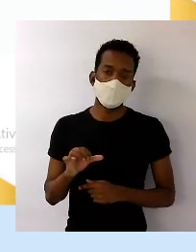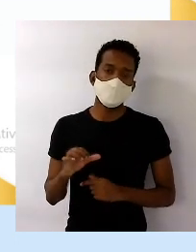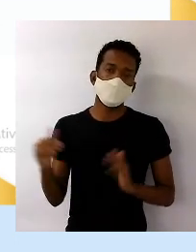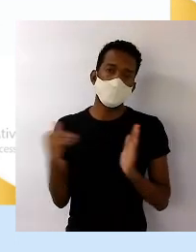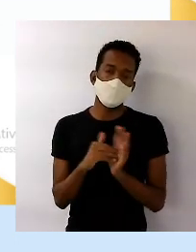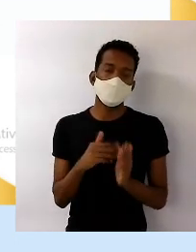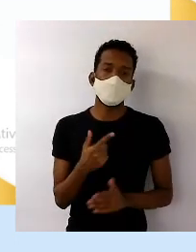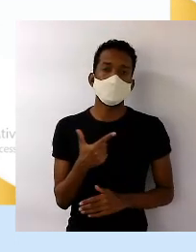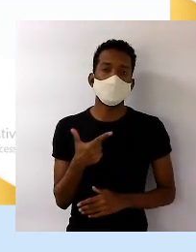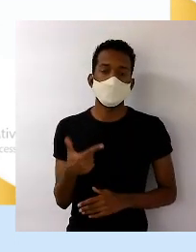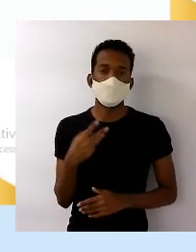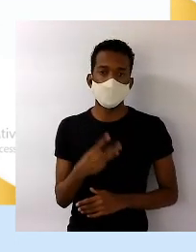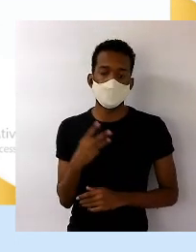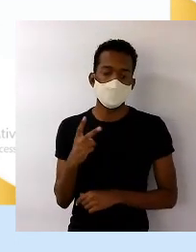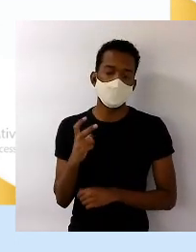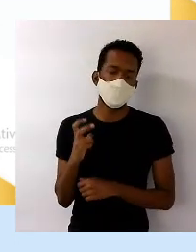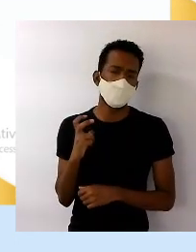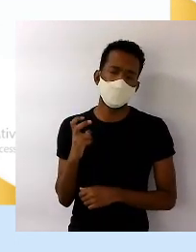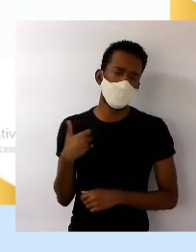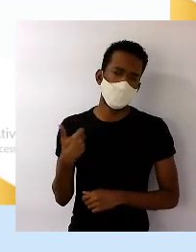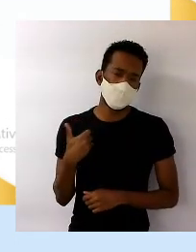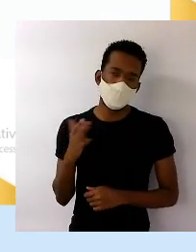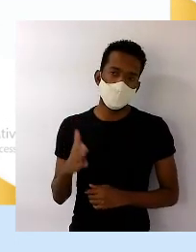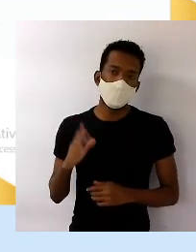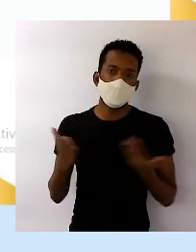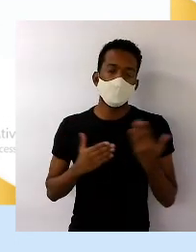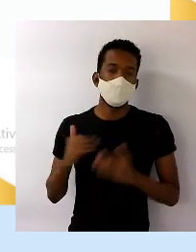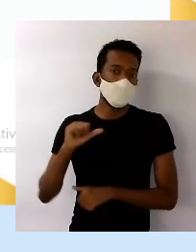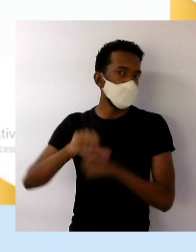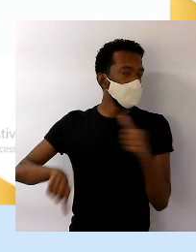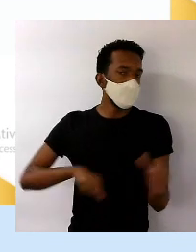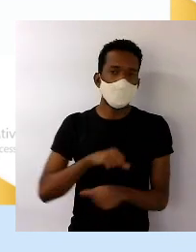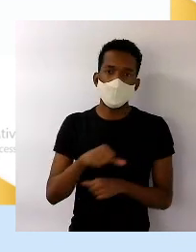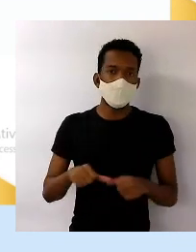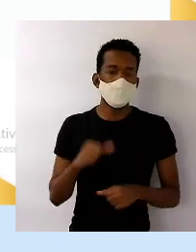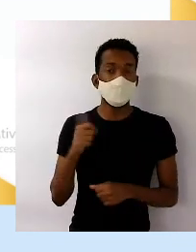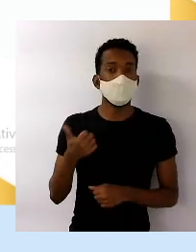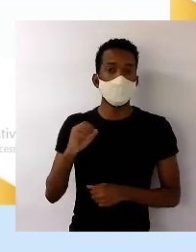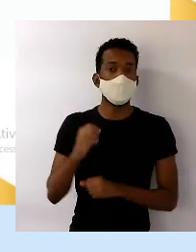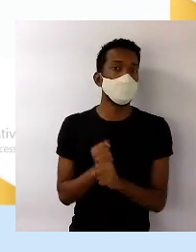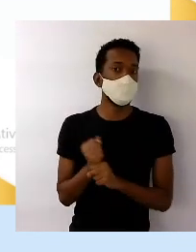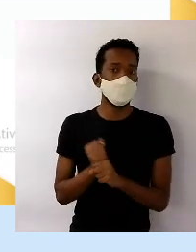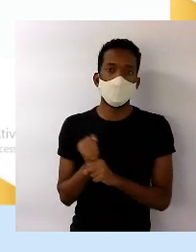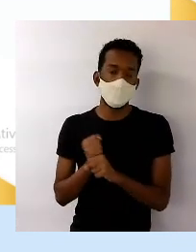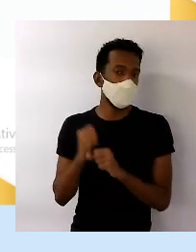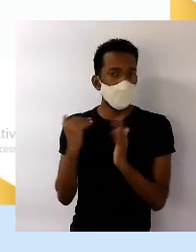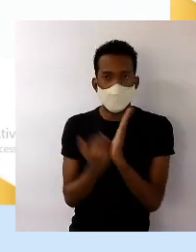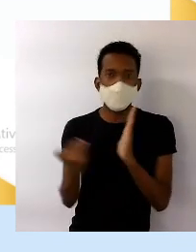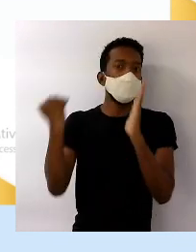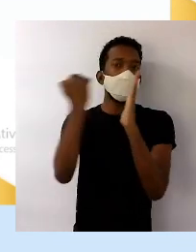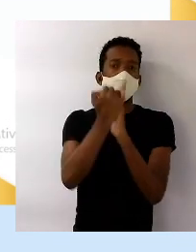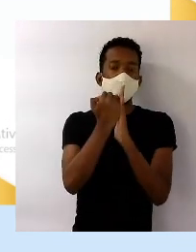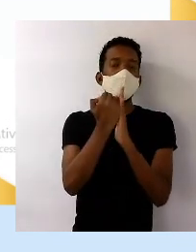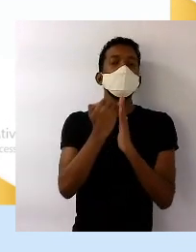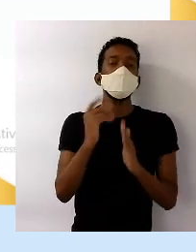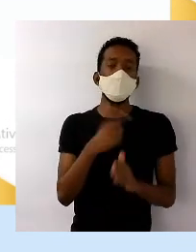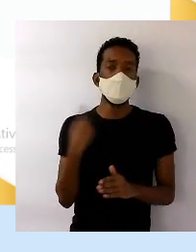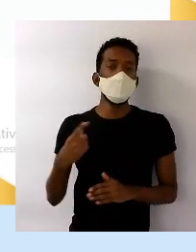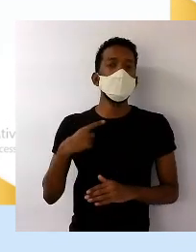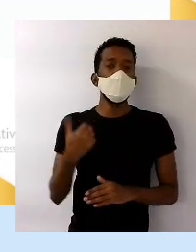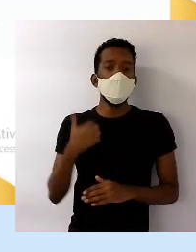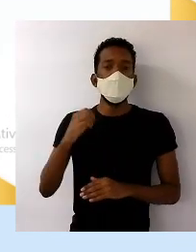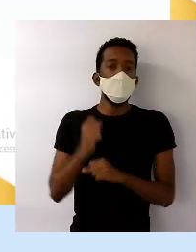23, 5 anos, agora teve uma transição de 10 anos. A gente subiu 10